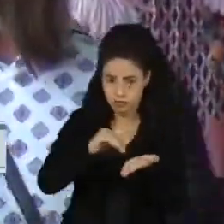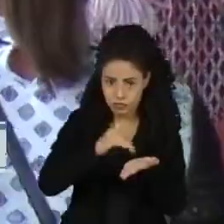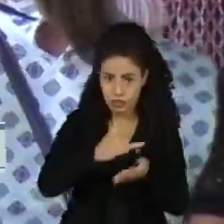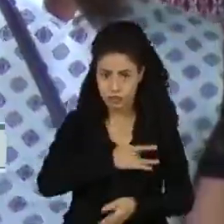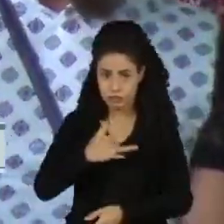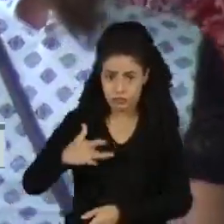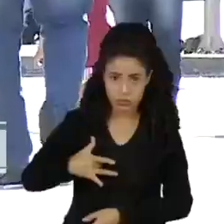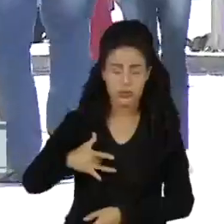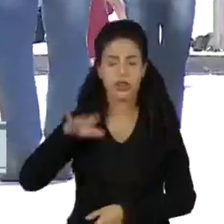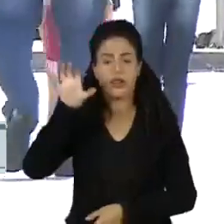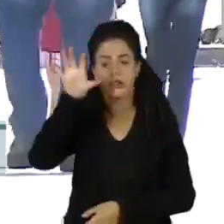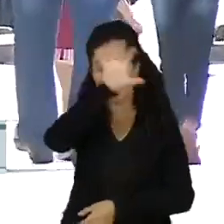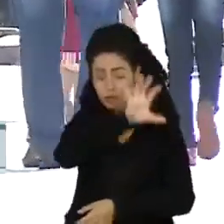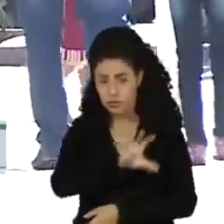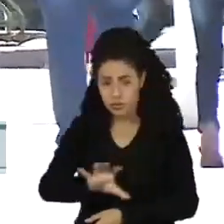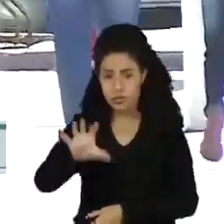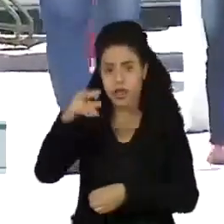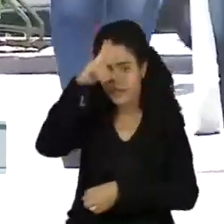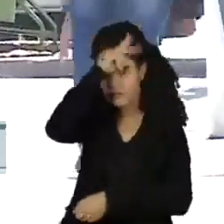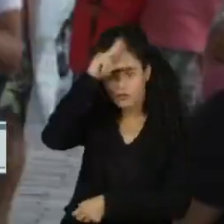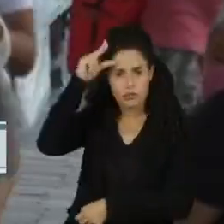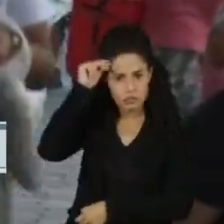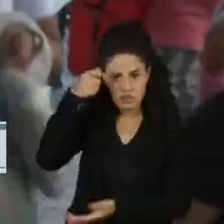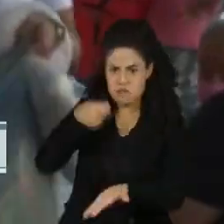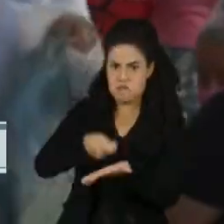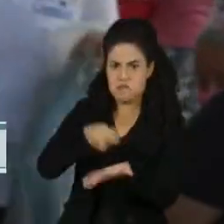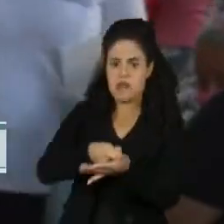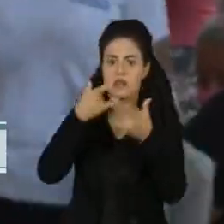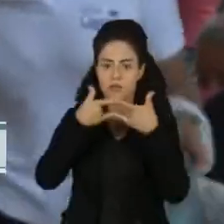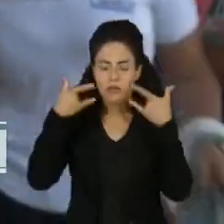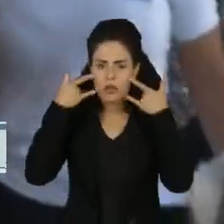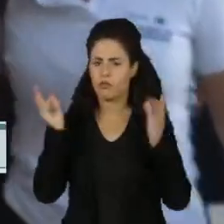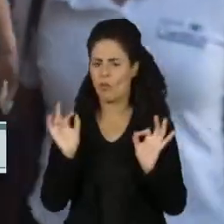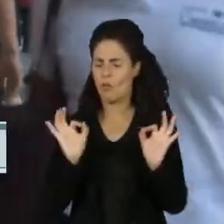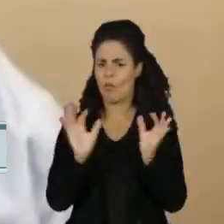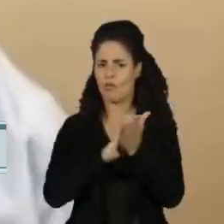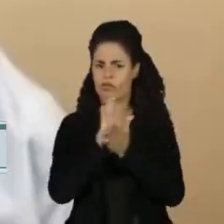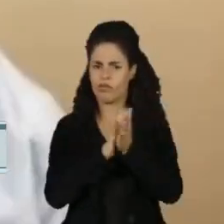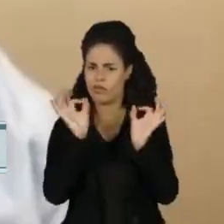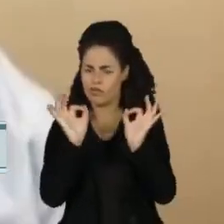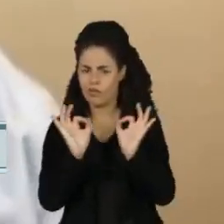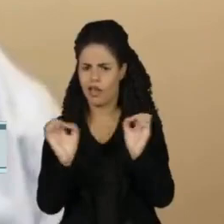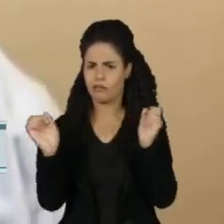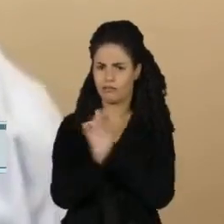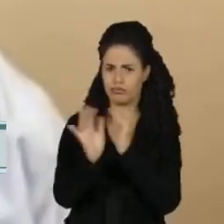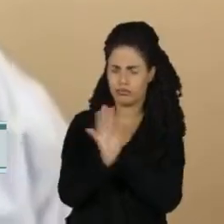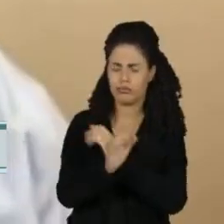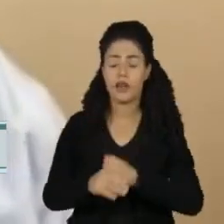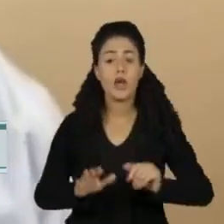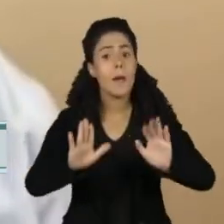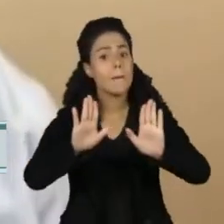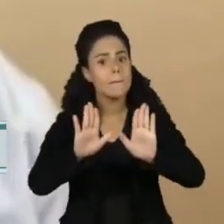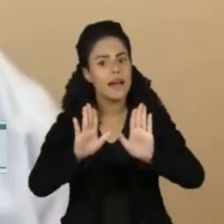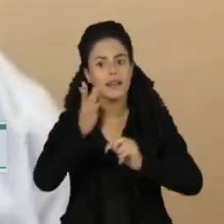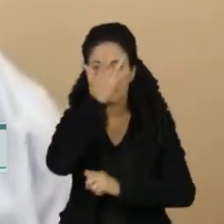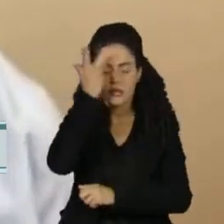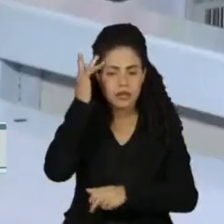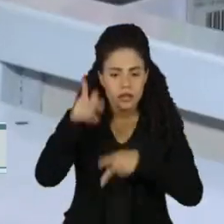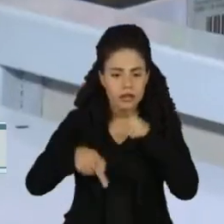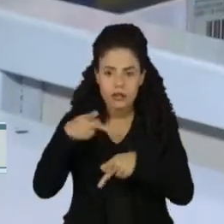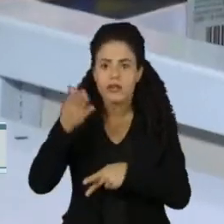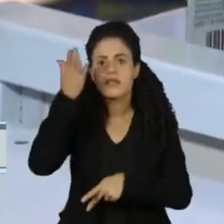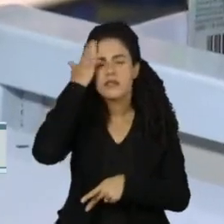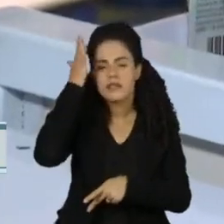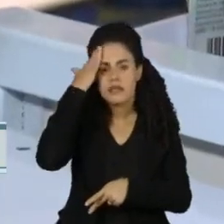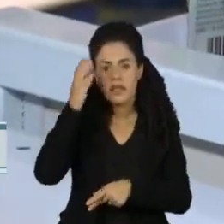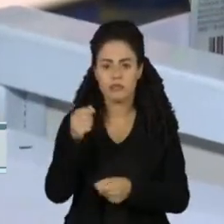estados e municípios voltaram a obrigar o uso de máscaras em locais públicos. A população aprendeu e, portanto, basta a gente